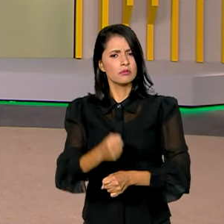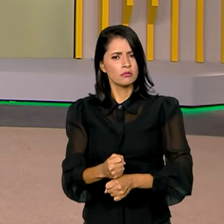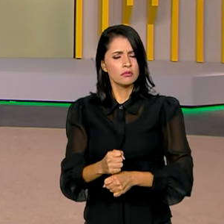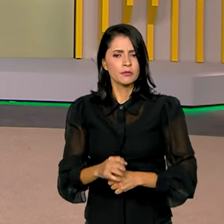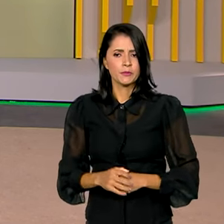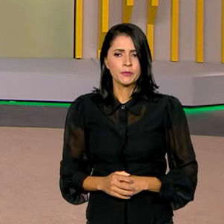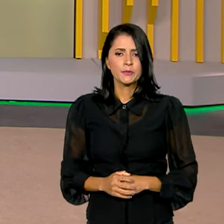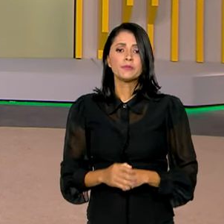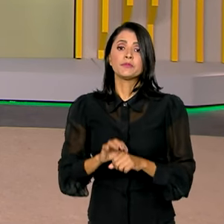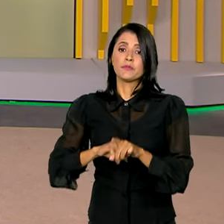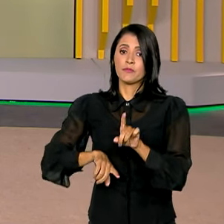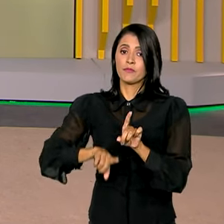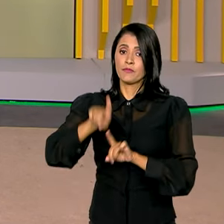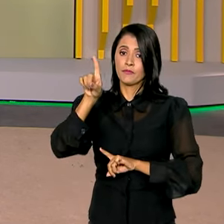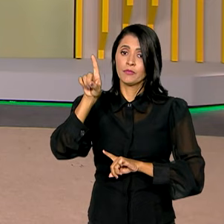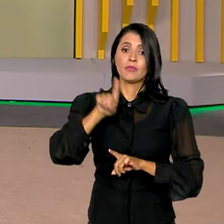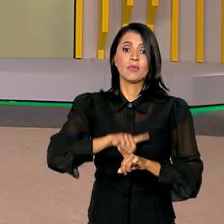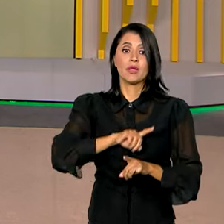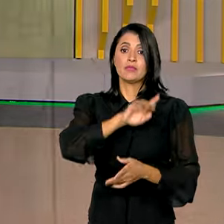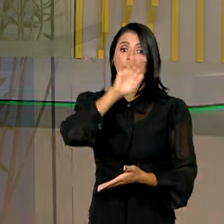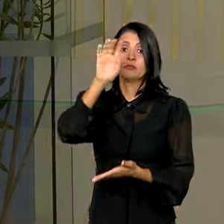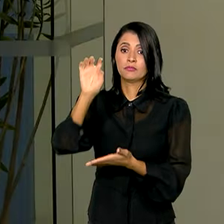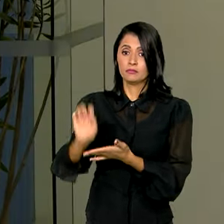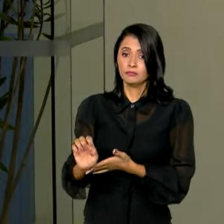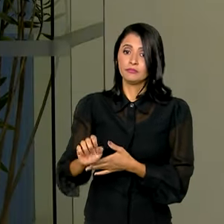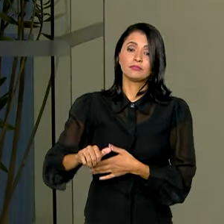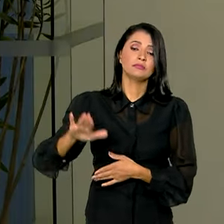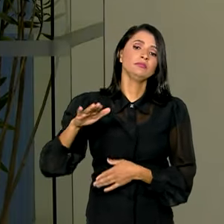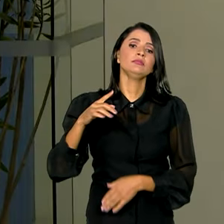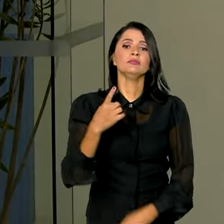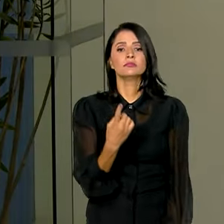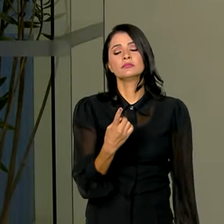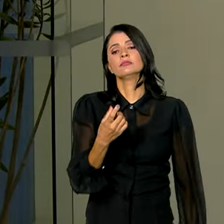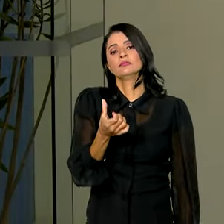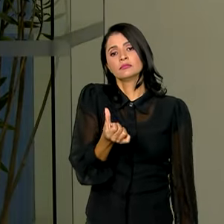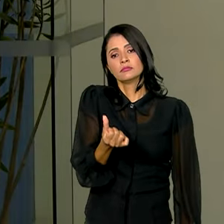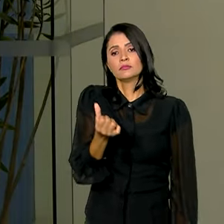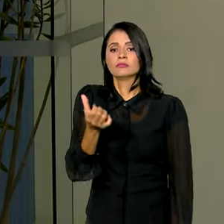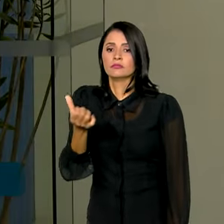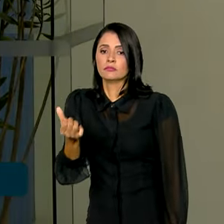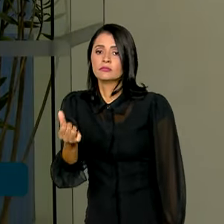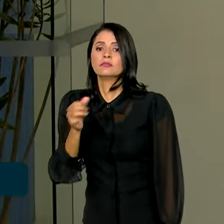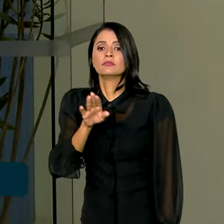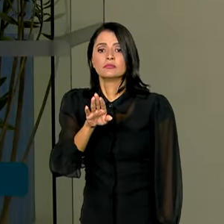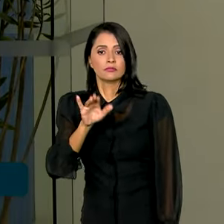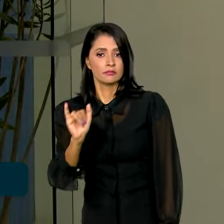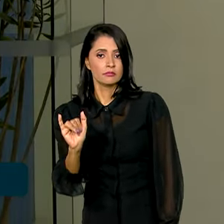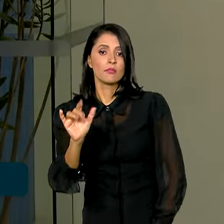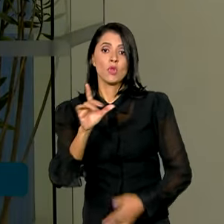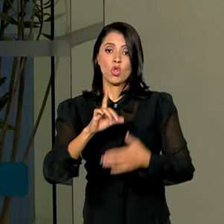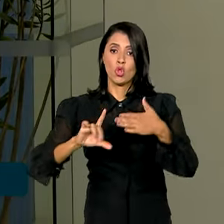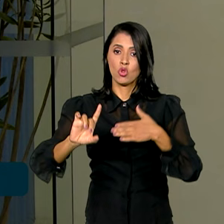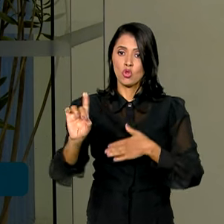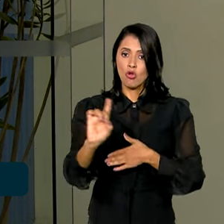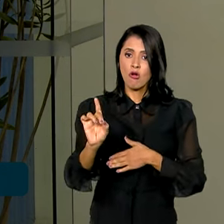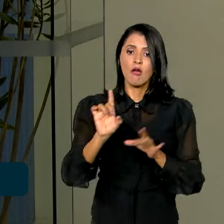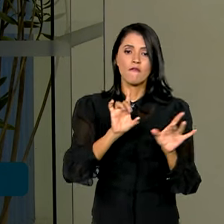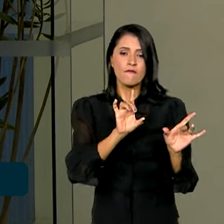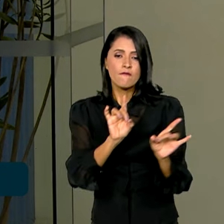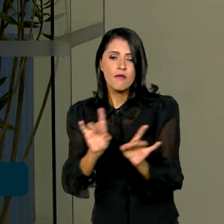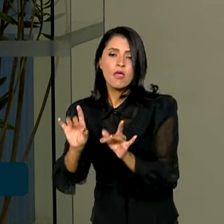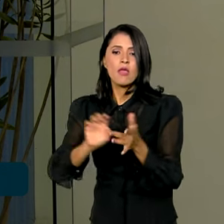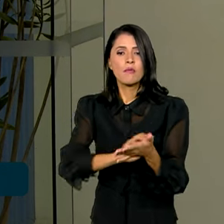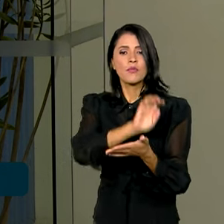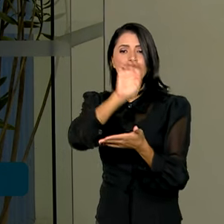Um recorde nas exportações. Foram mais de 166 bilhões de dólares em vendas para o